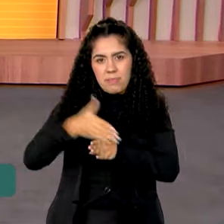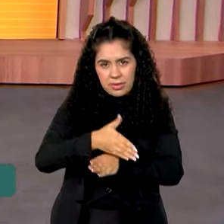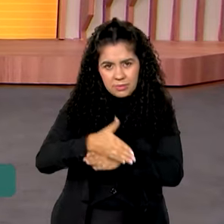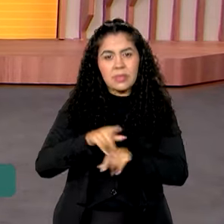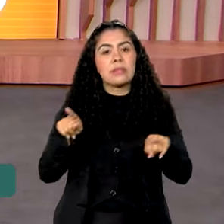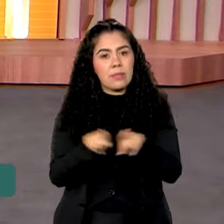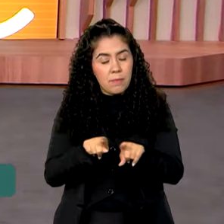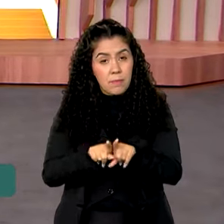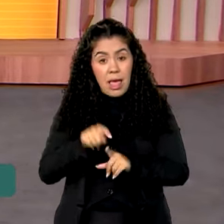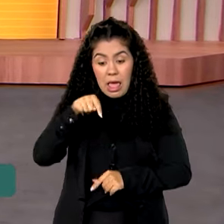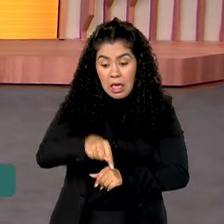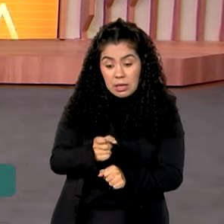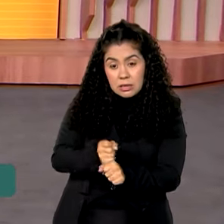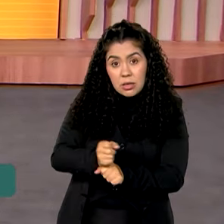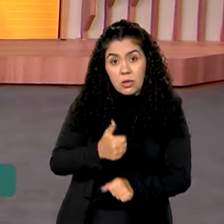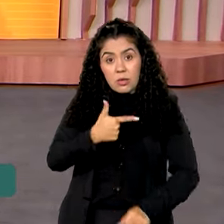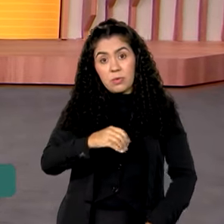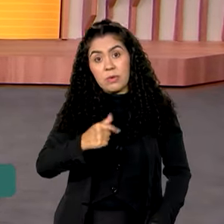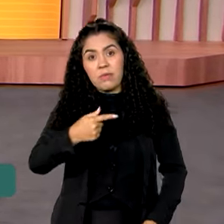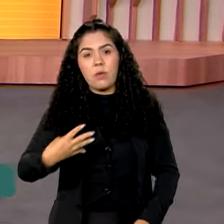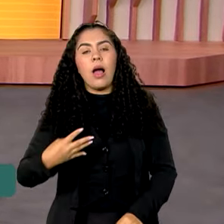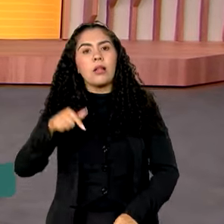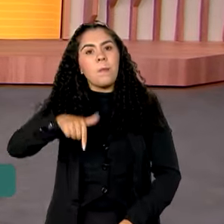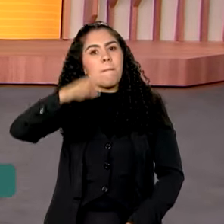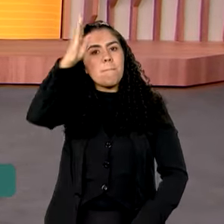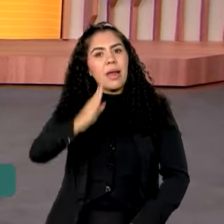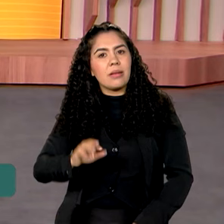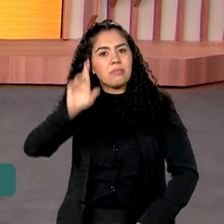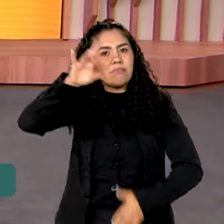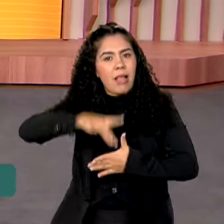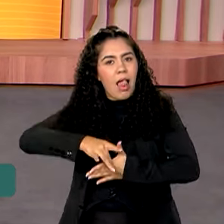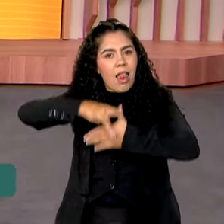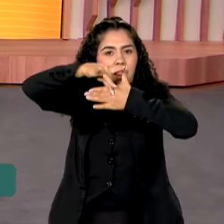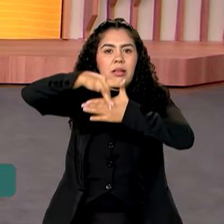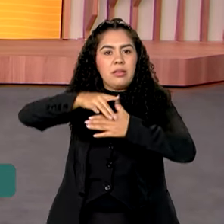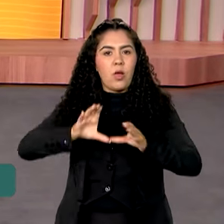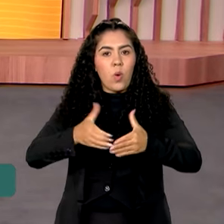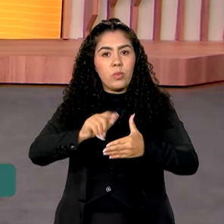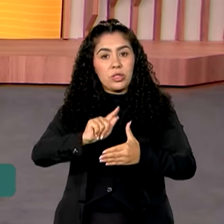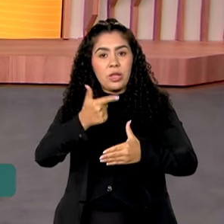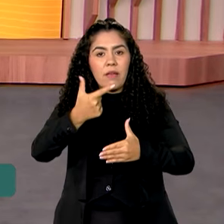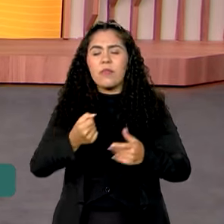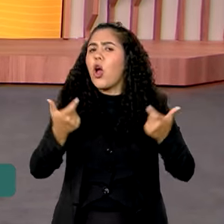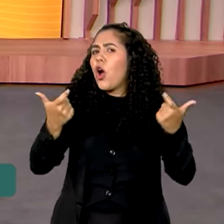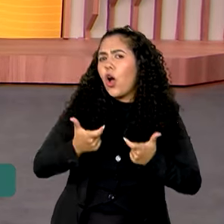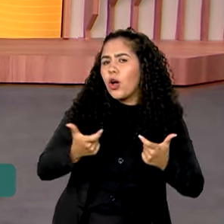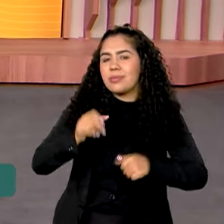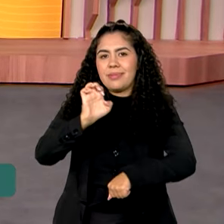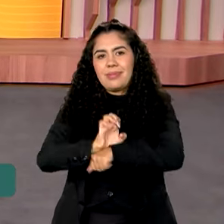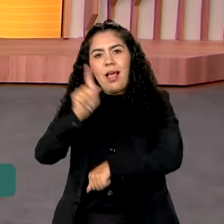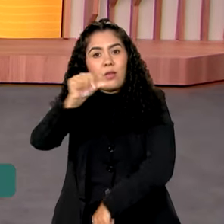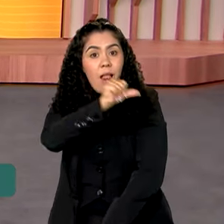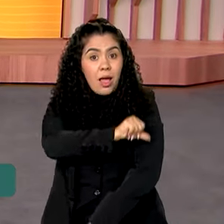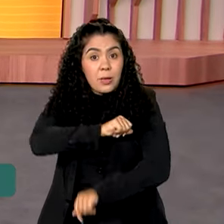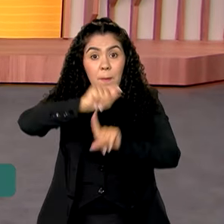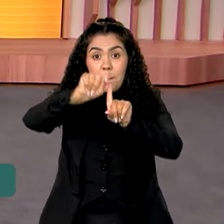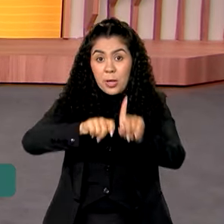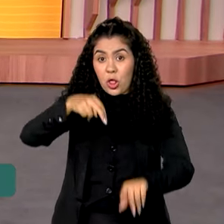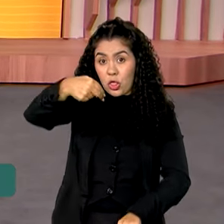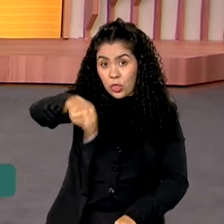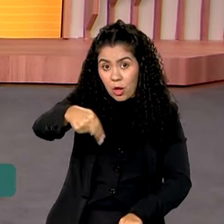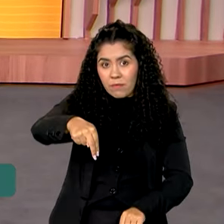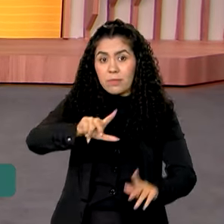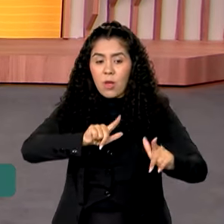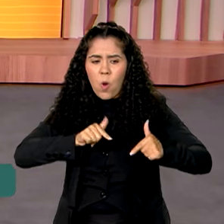Neste ano, o G20 está sobre a presidência brasileira e o encontro será realizado no Rio de Janeiro em novembro. E olha, tem uma